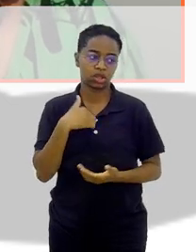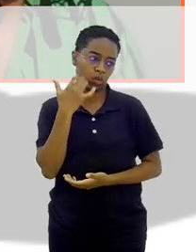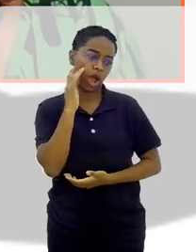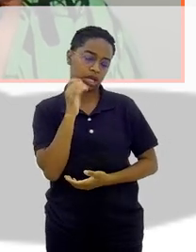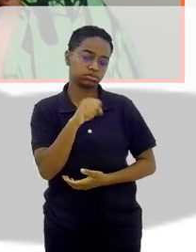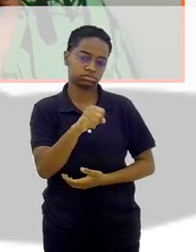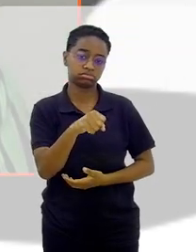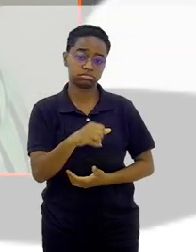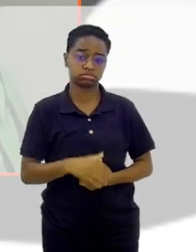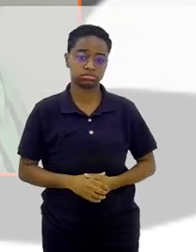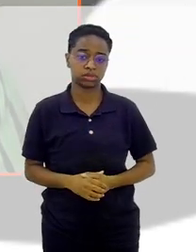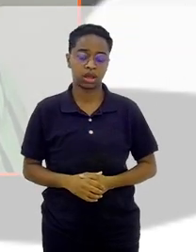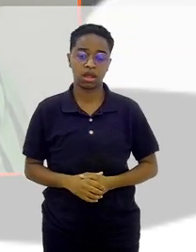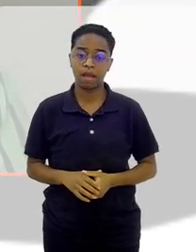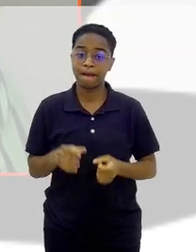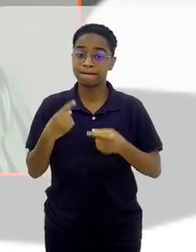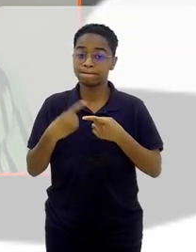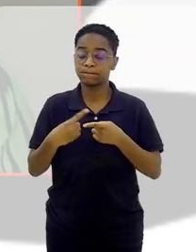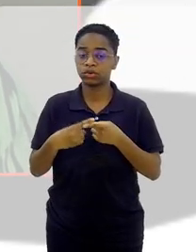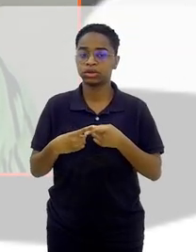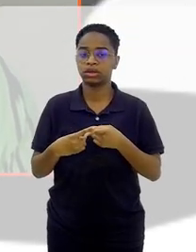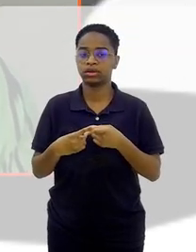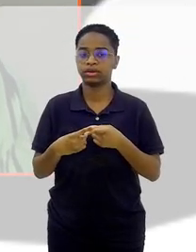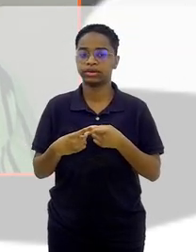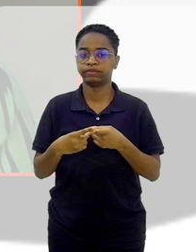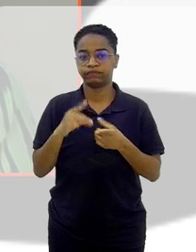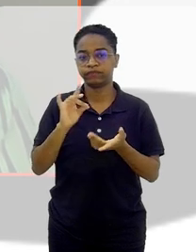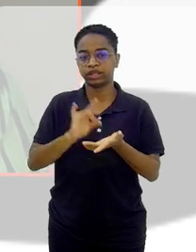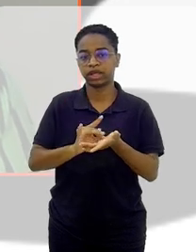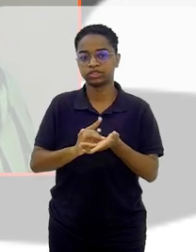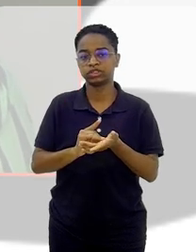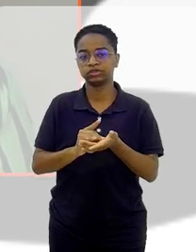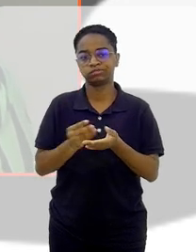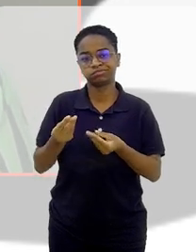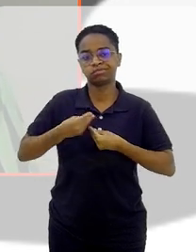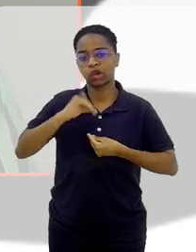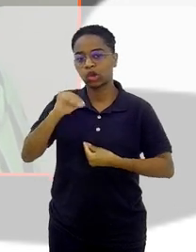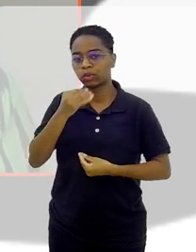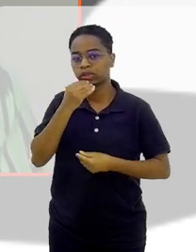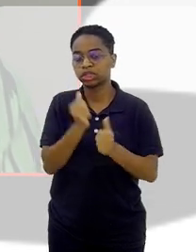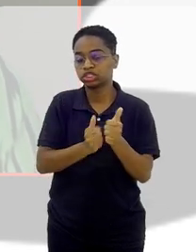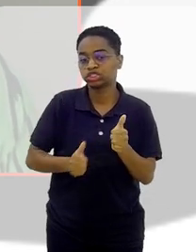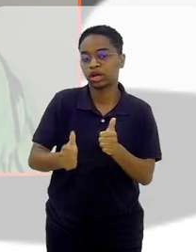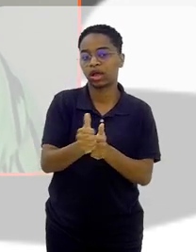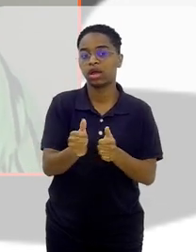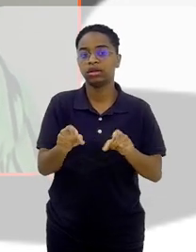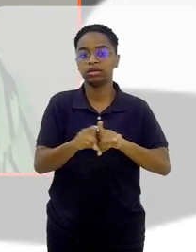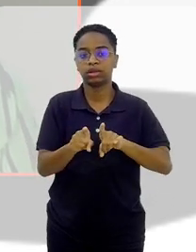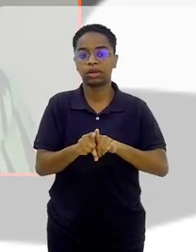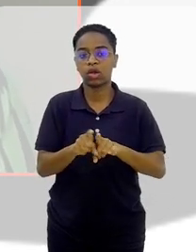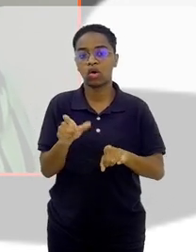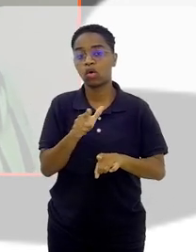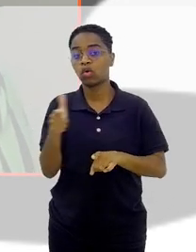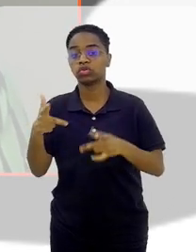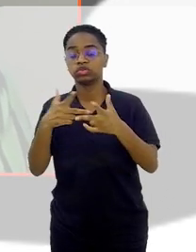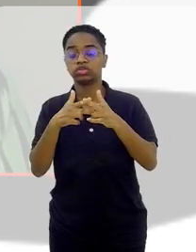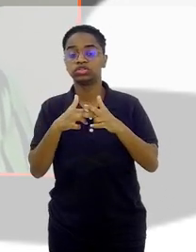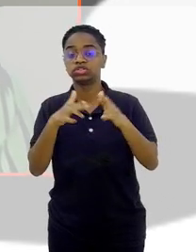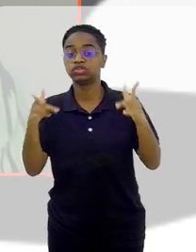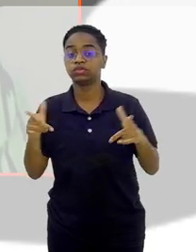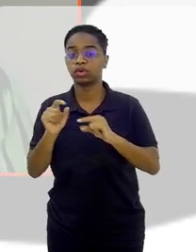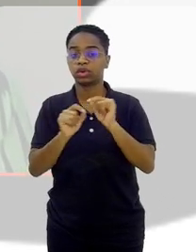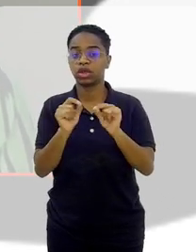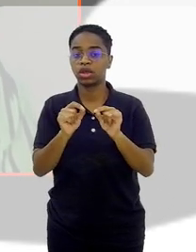sim. Foi uma forma da gente se destacar. Um outro diferencial também, Cláudia, é em relação